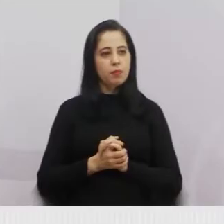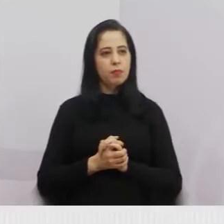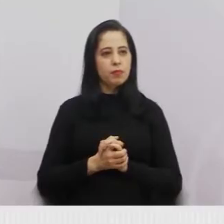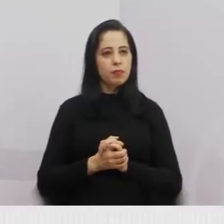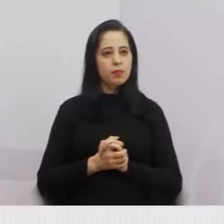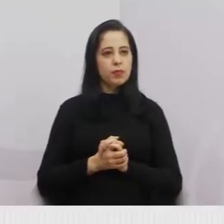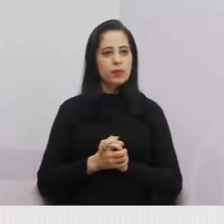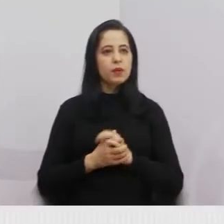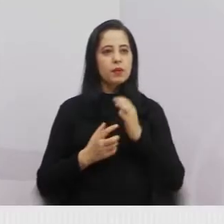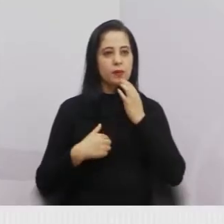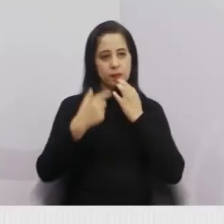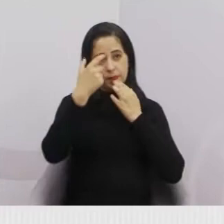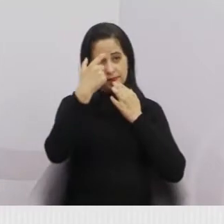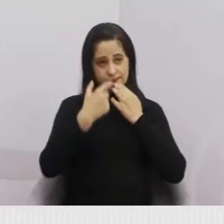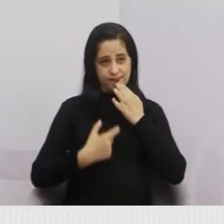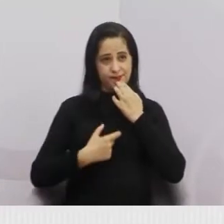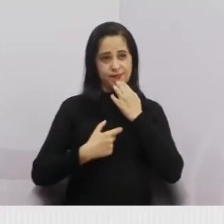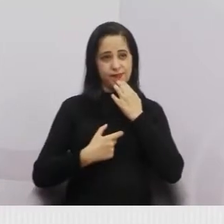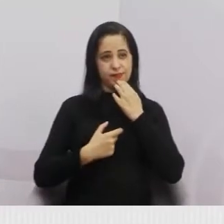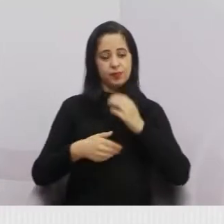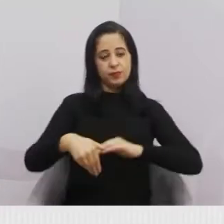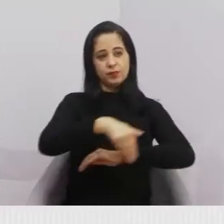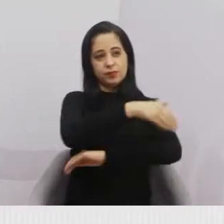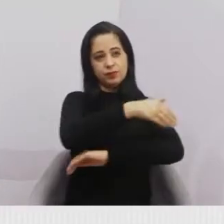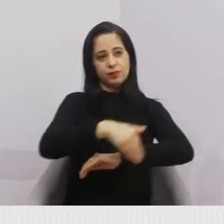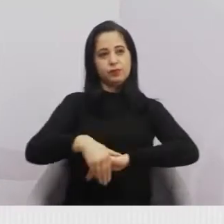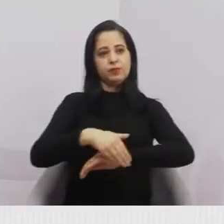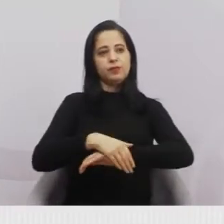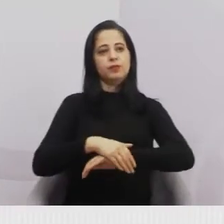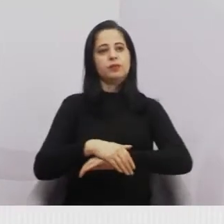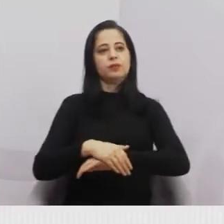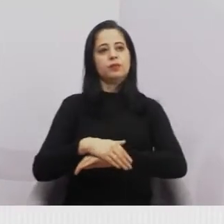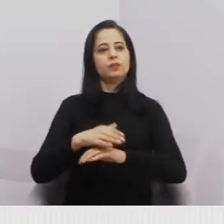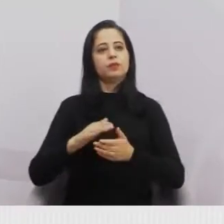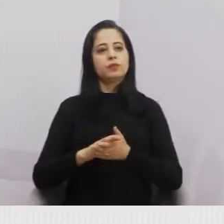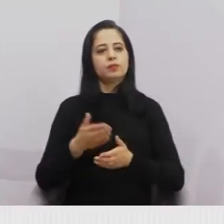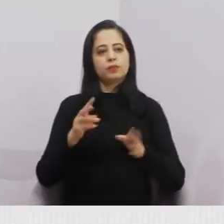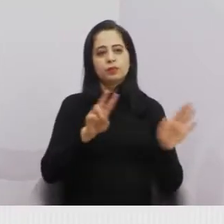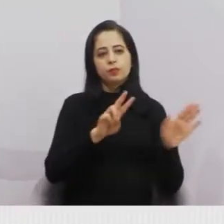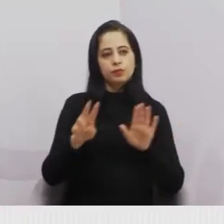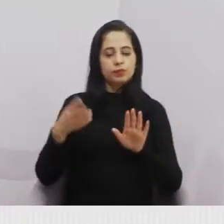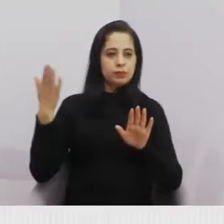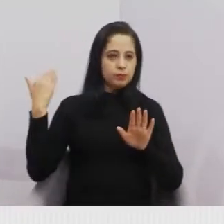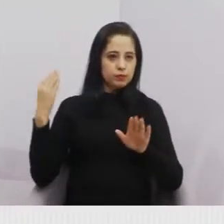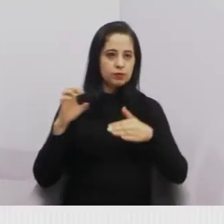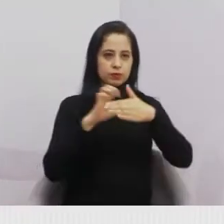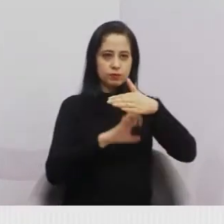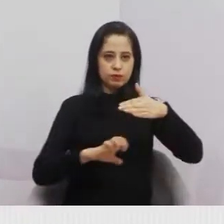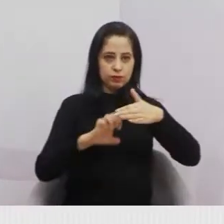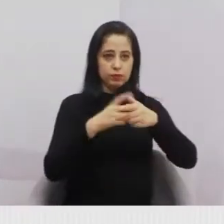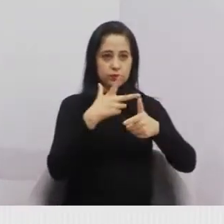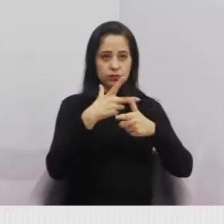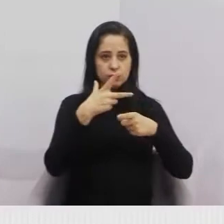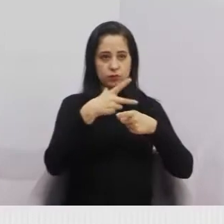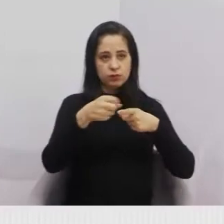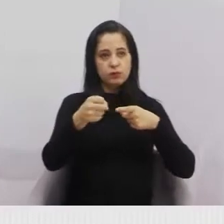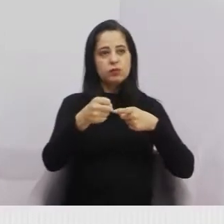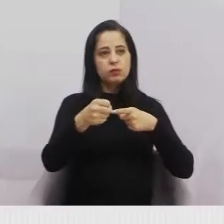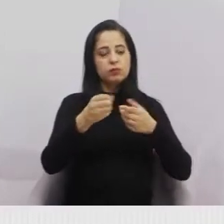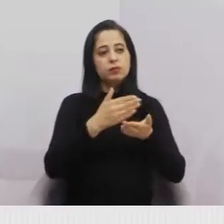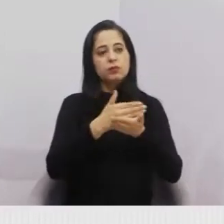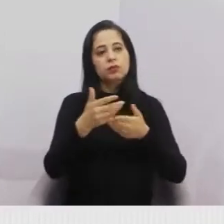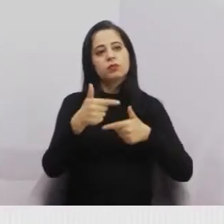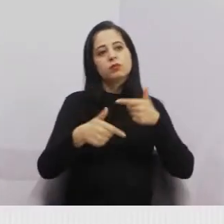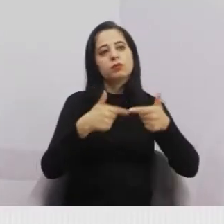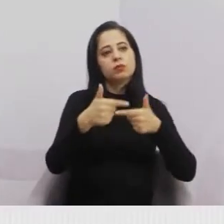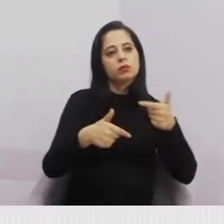Eu estou aqui no início da Luca Nogueira Garcês, sentido centro. Semana passada, a empresa que venceu a licitação iniciou essa obra.